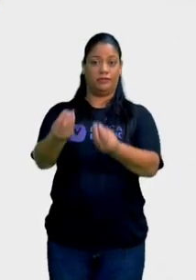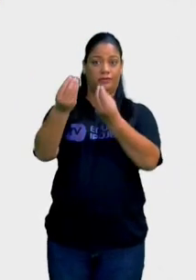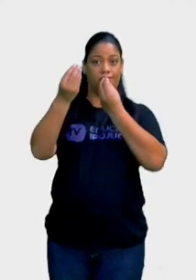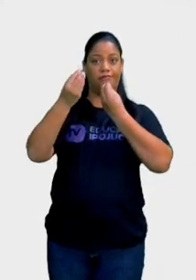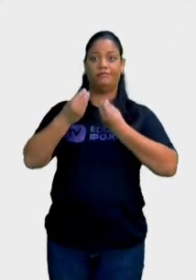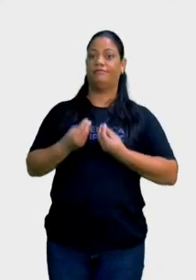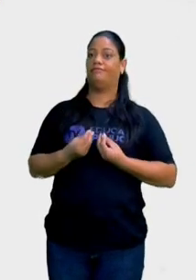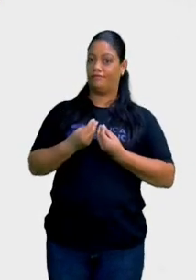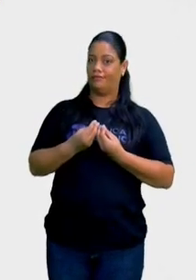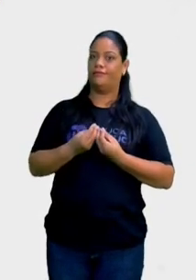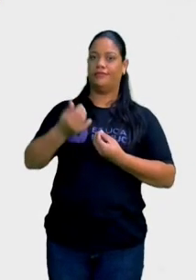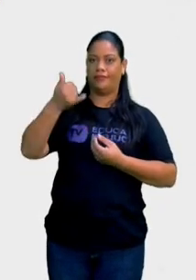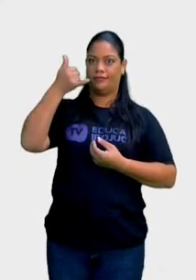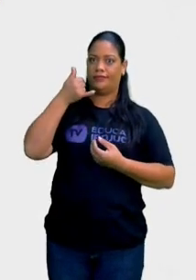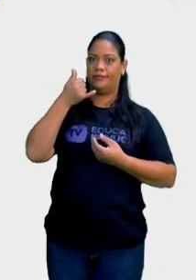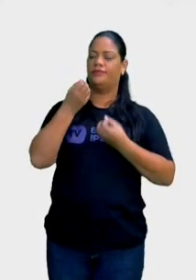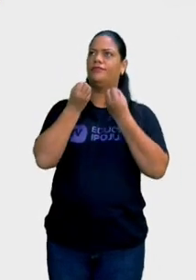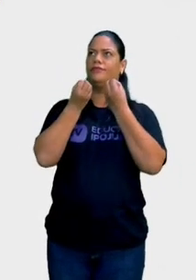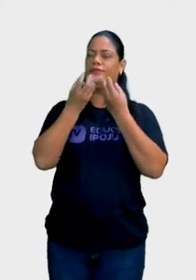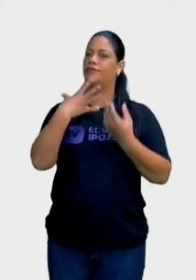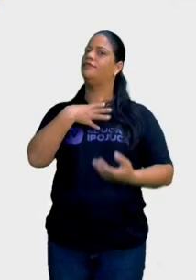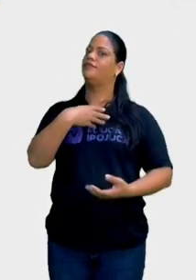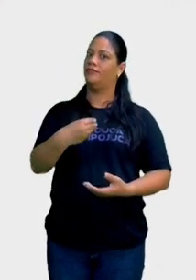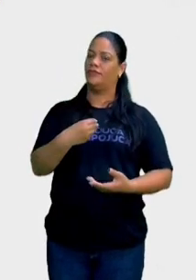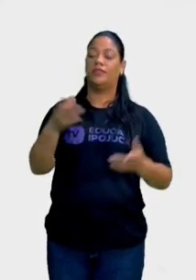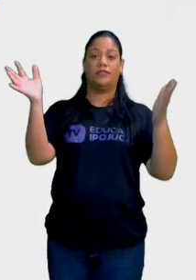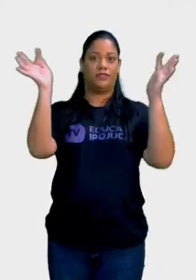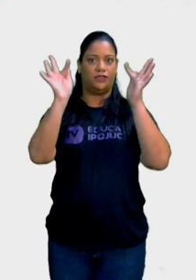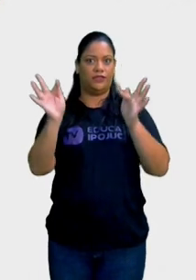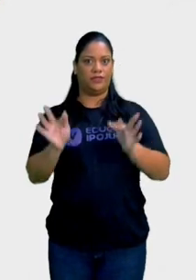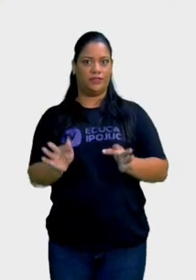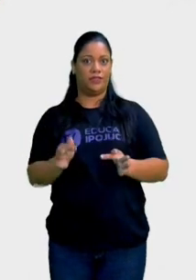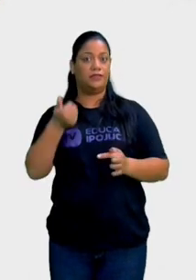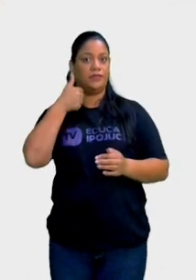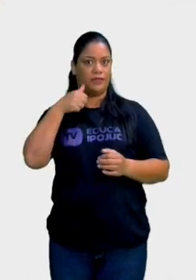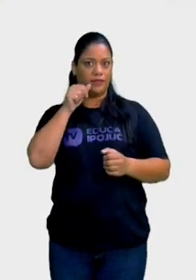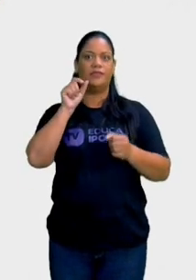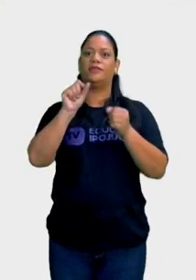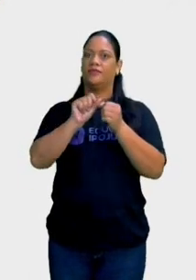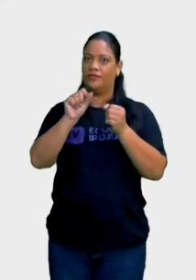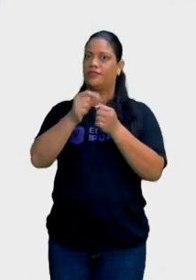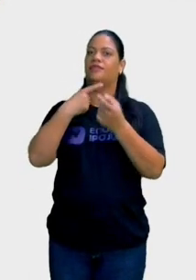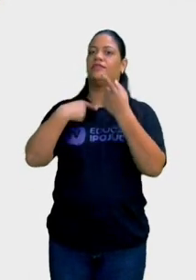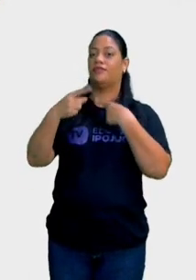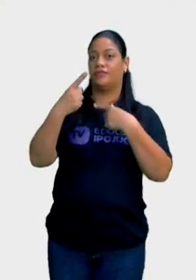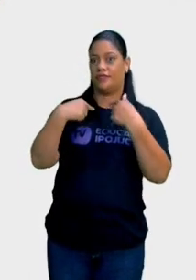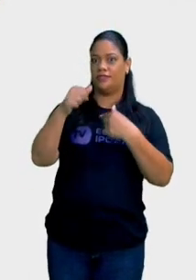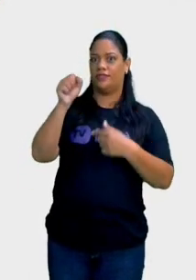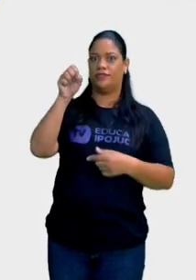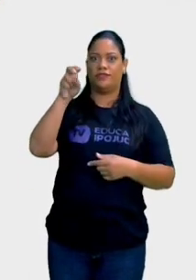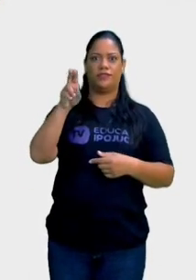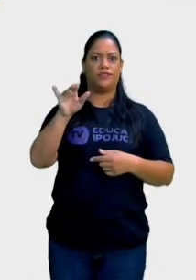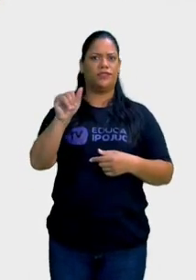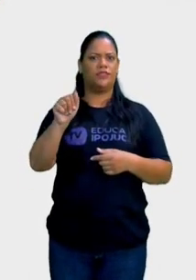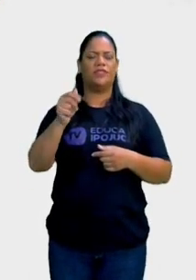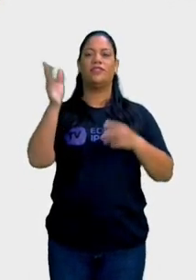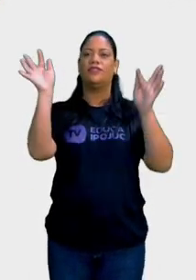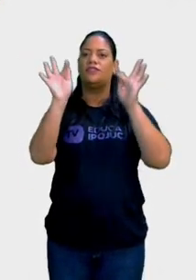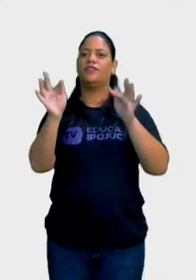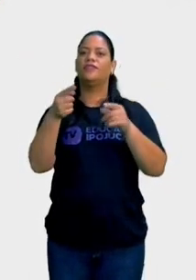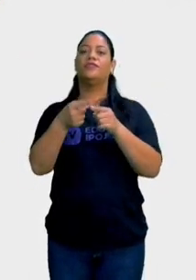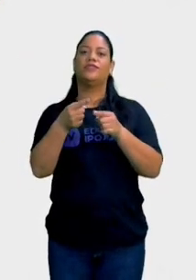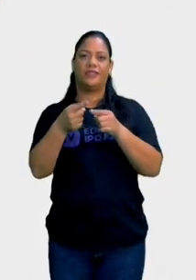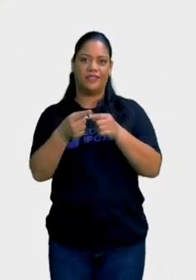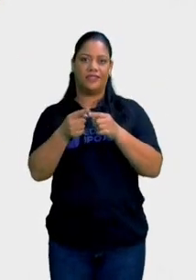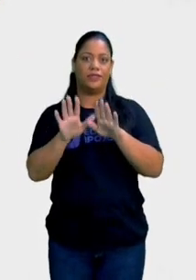que foi boa menina. Ela ficou feliz porque seu pedido foi atendido. Sônia ficou feliz porque... Que